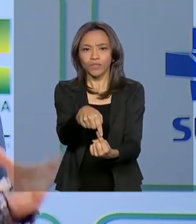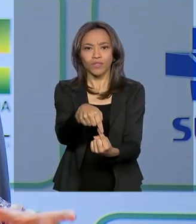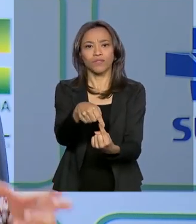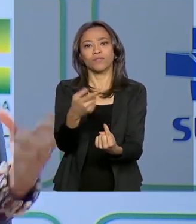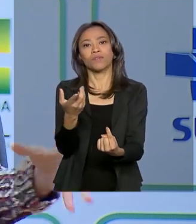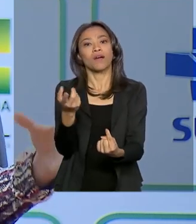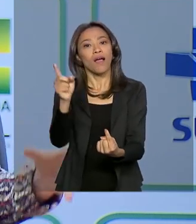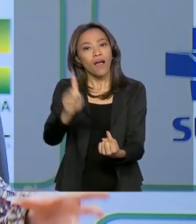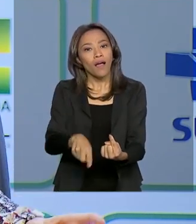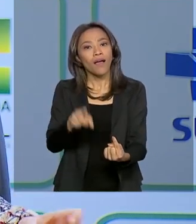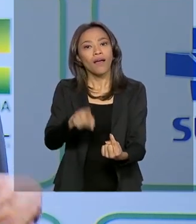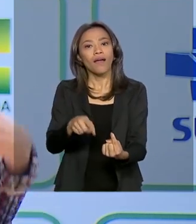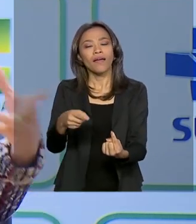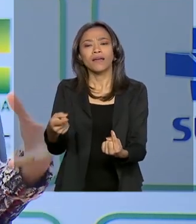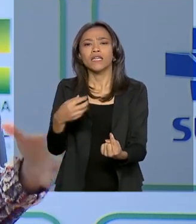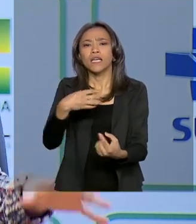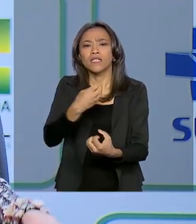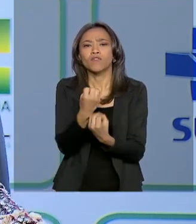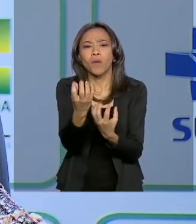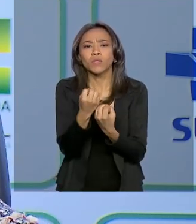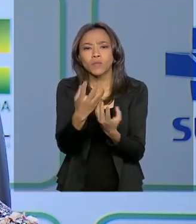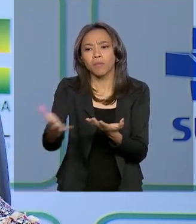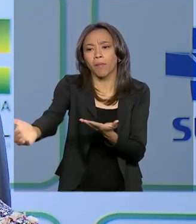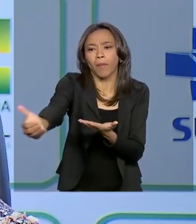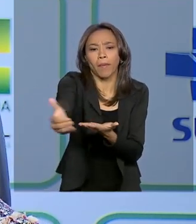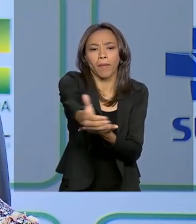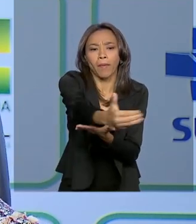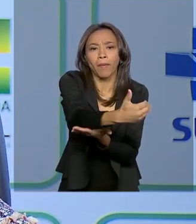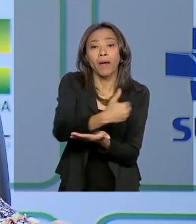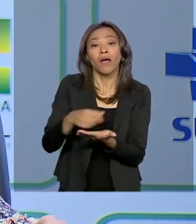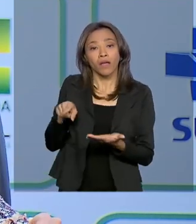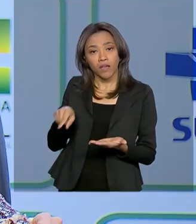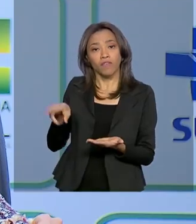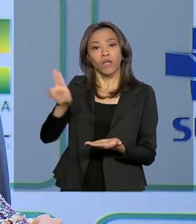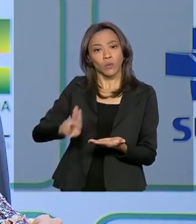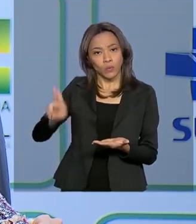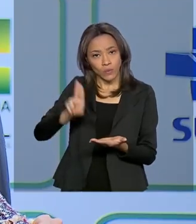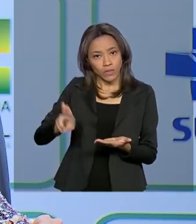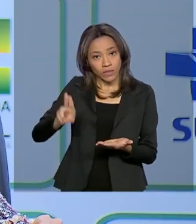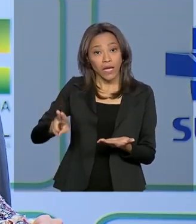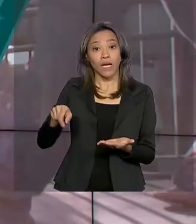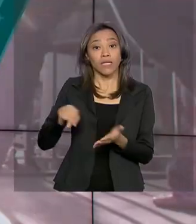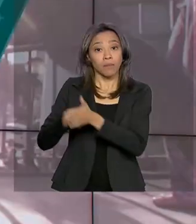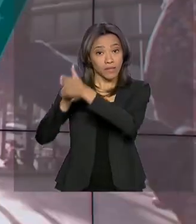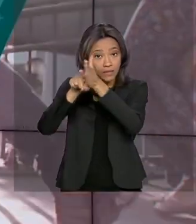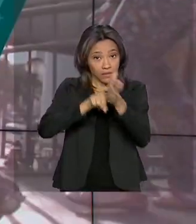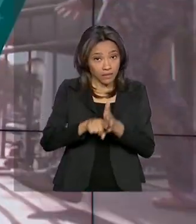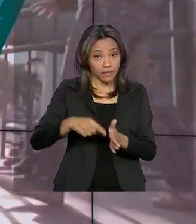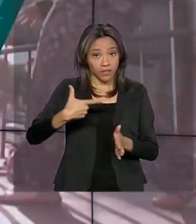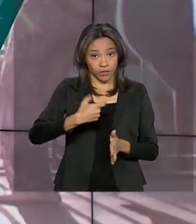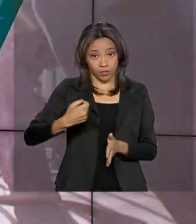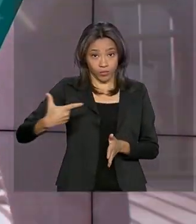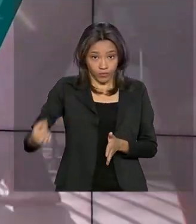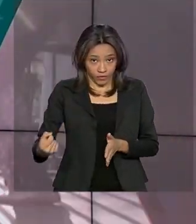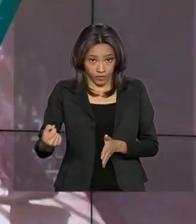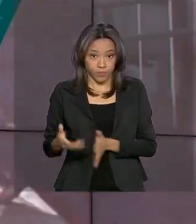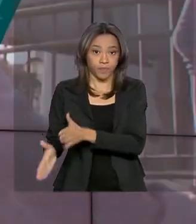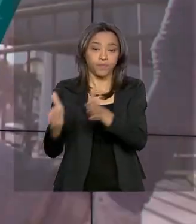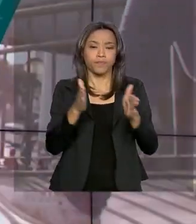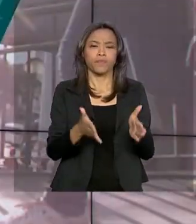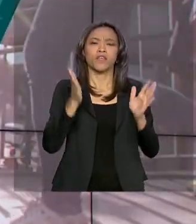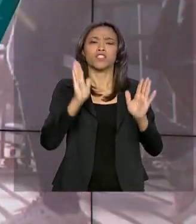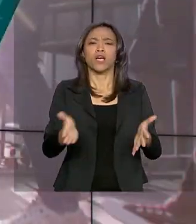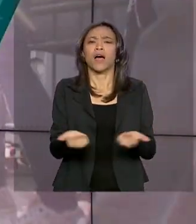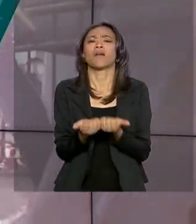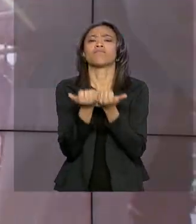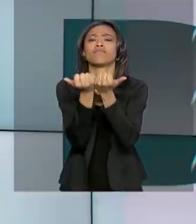dispositivos móveis de coleta que nós vamos usar na operação do Censo Demográfico 2020. Já estão disponíveis